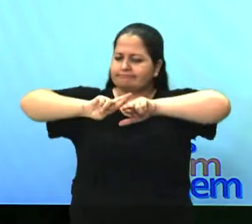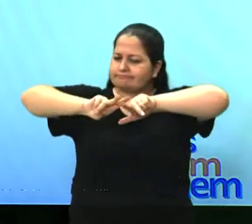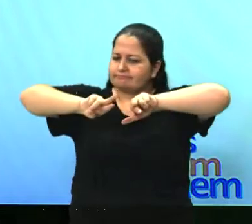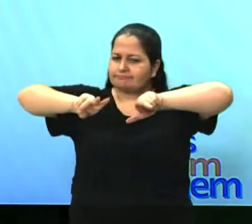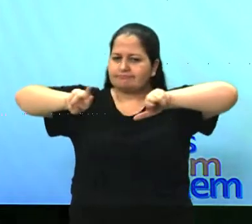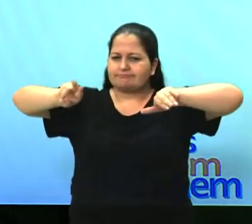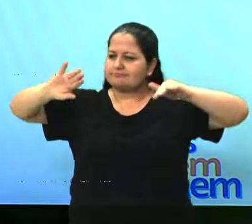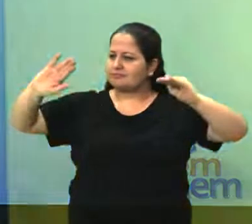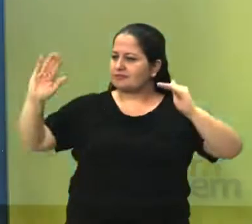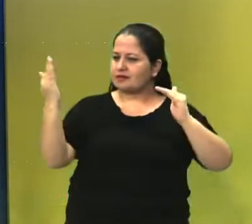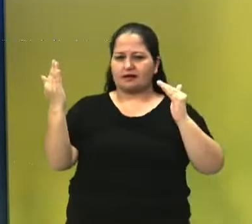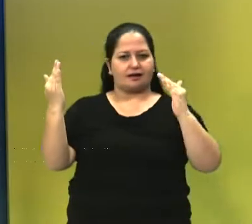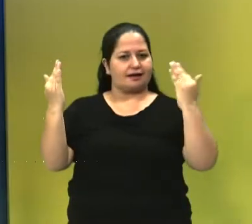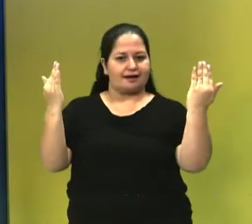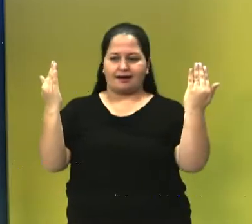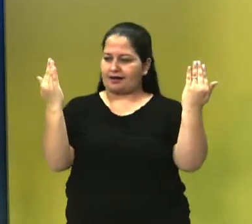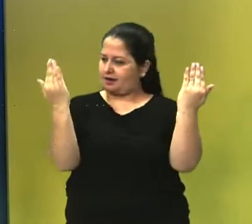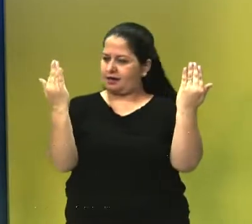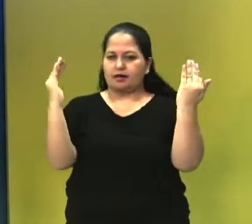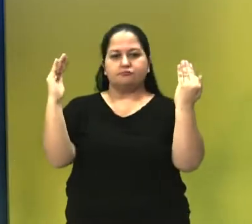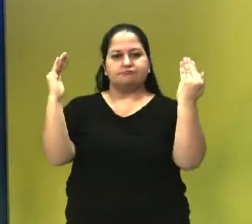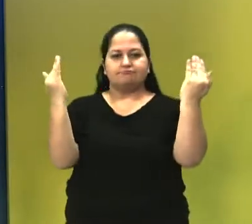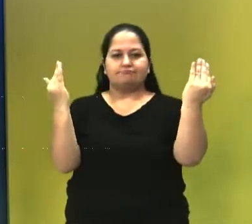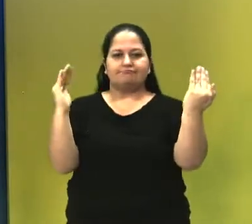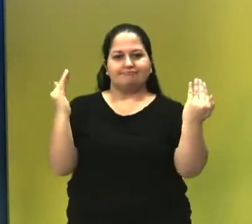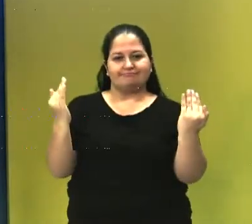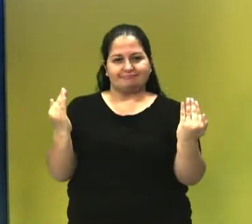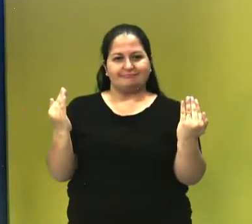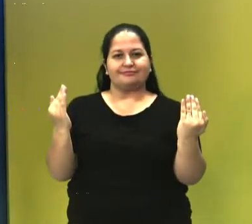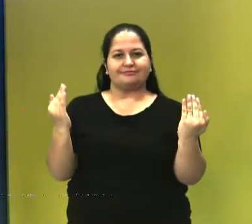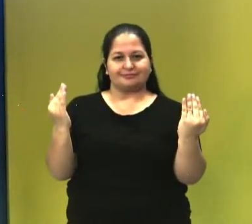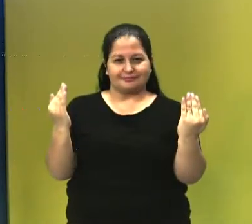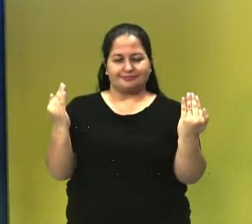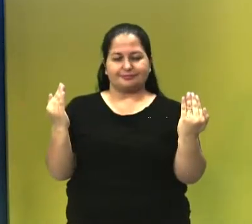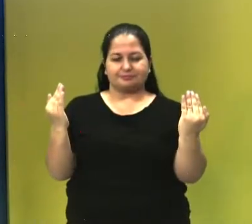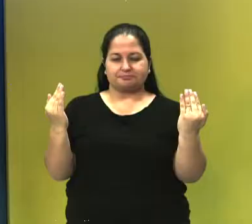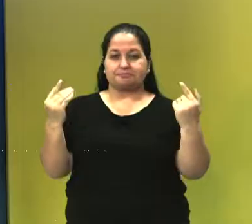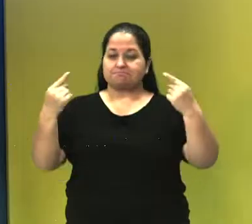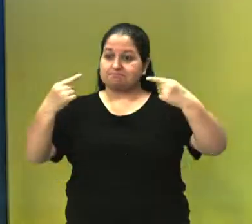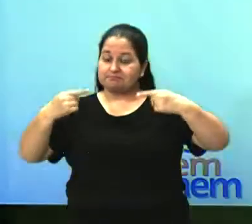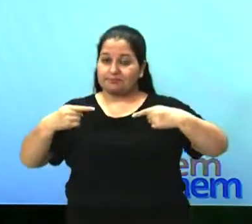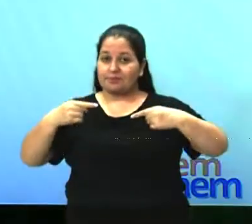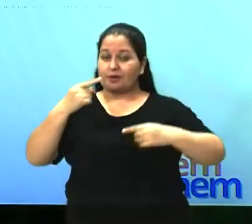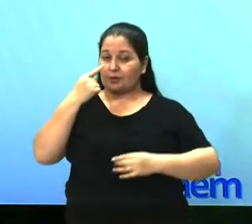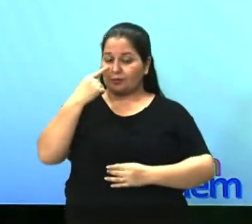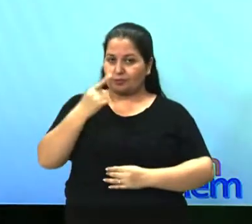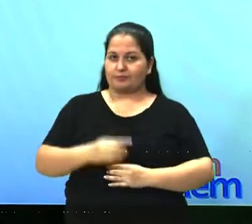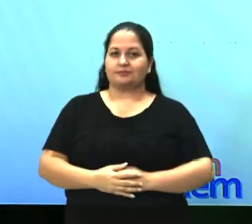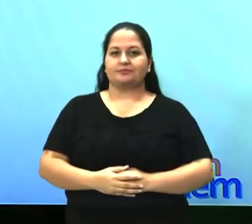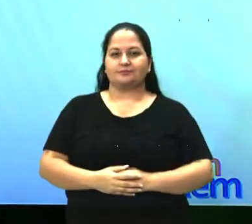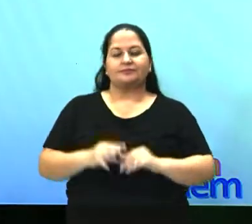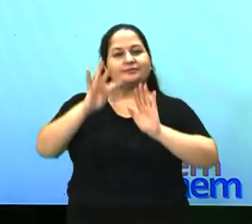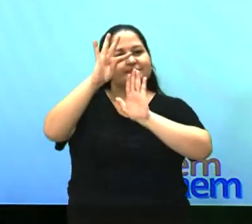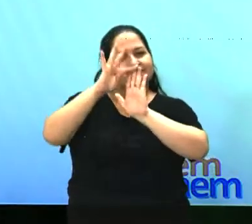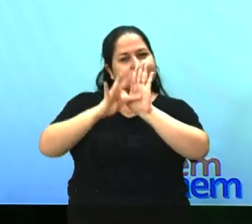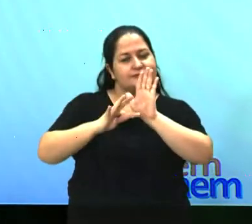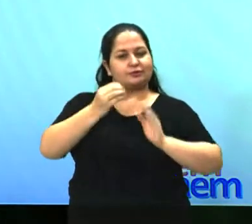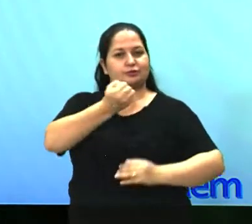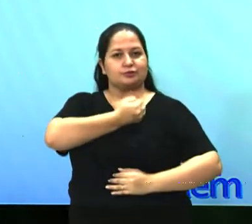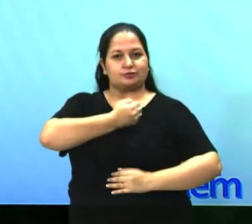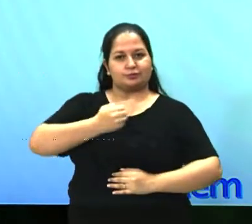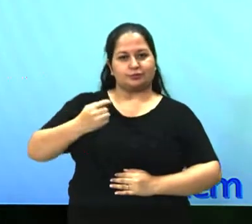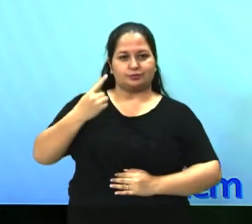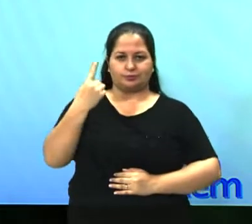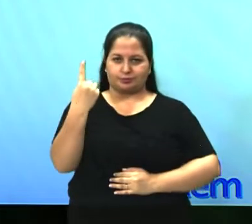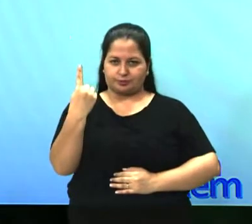diálogo e, às vezes, até em confronto? Olha só. O texto 1. Portadoras de mensagem espiritual